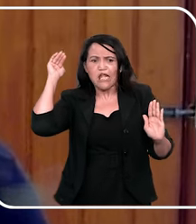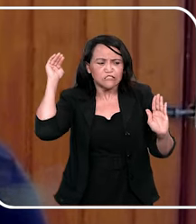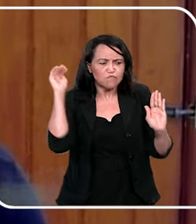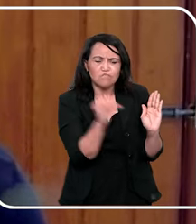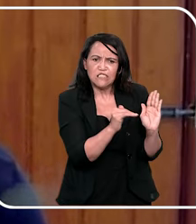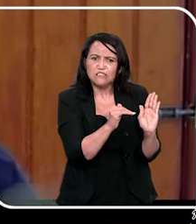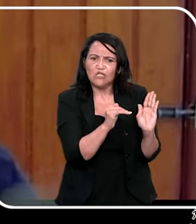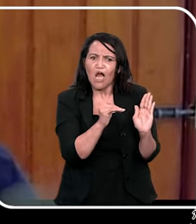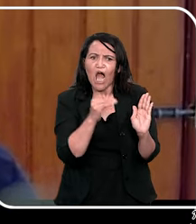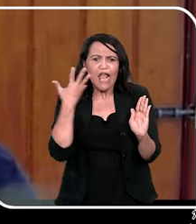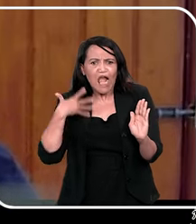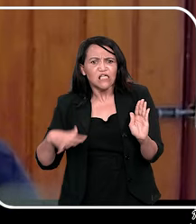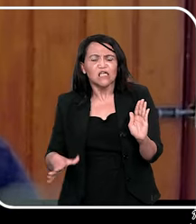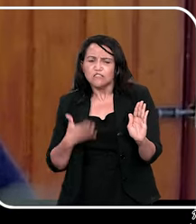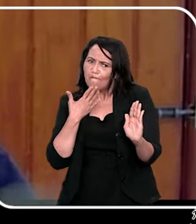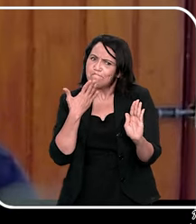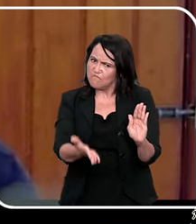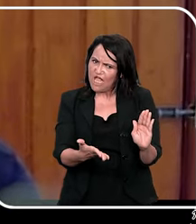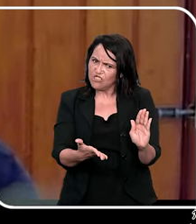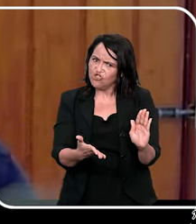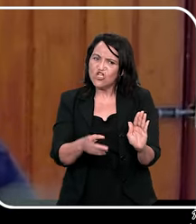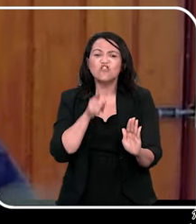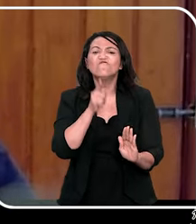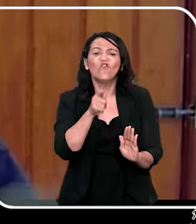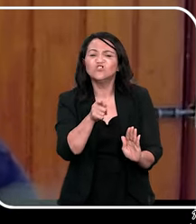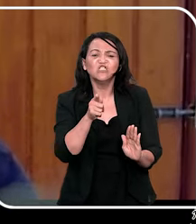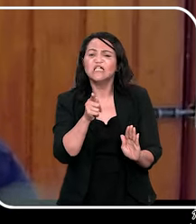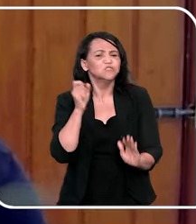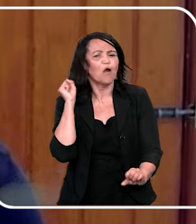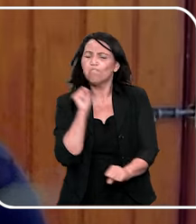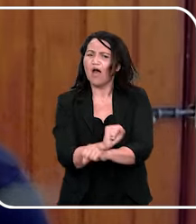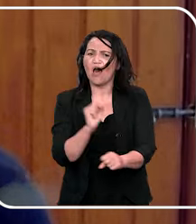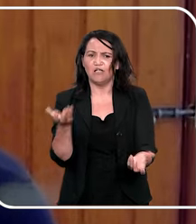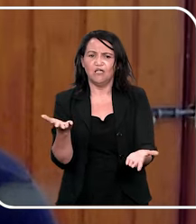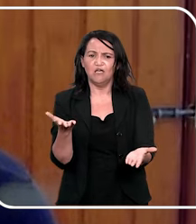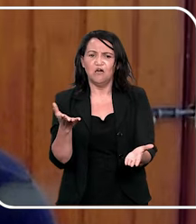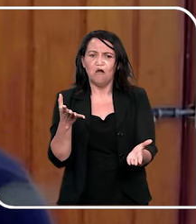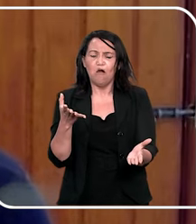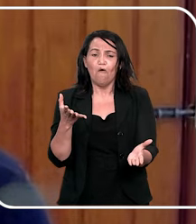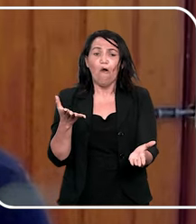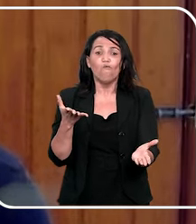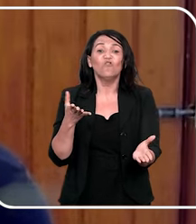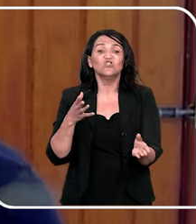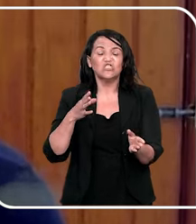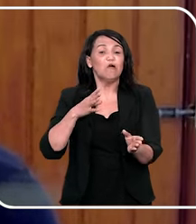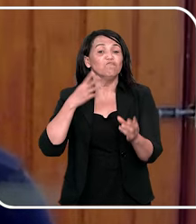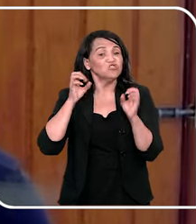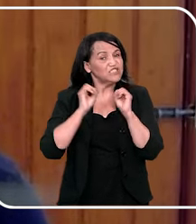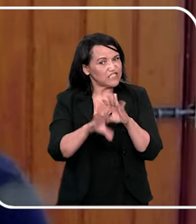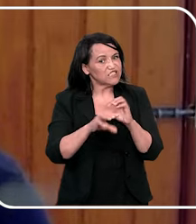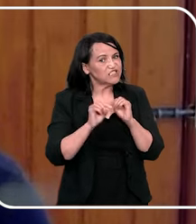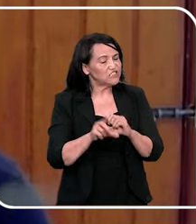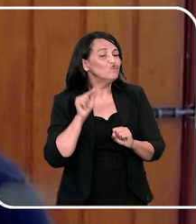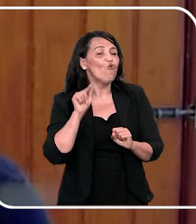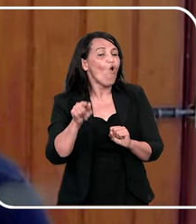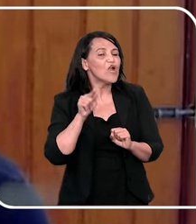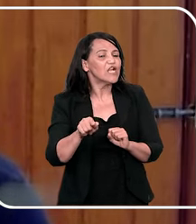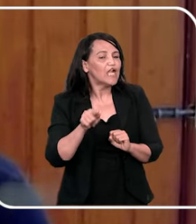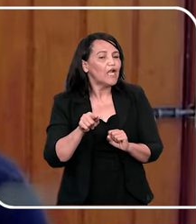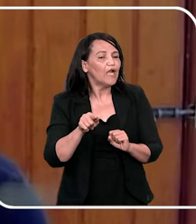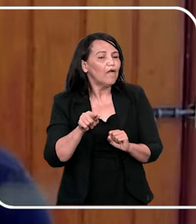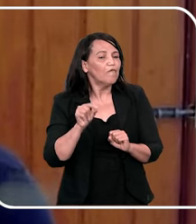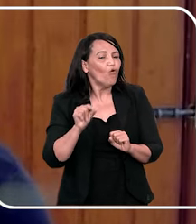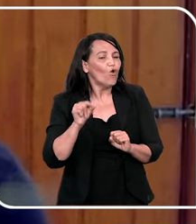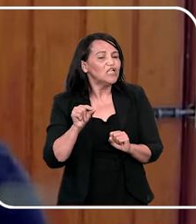mas por que a criança fala para e você não para? Que mensagem você está falando para ela? Que a voz dela não deve ser